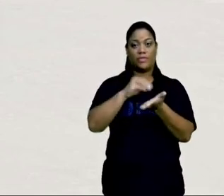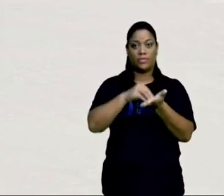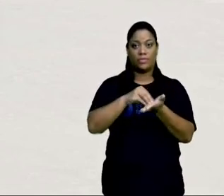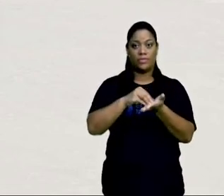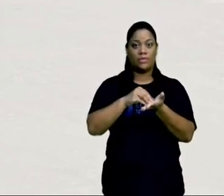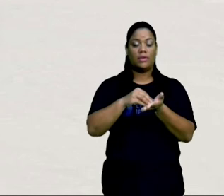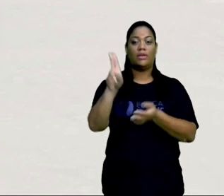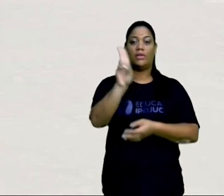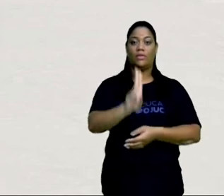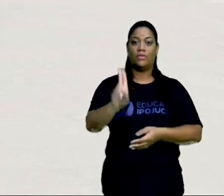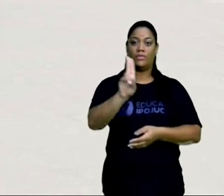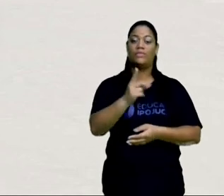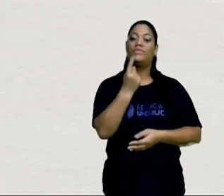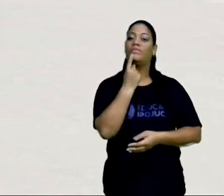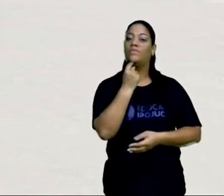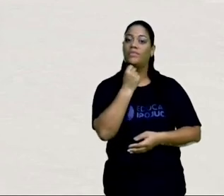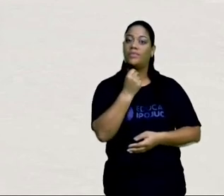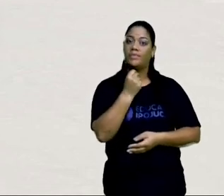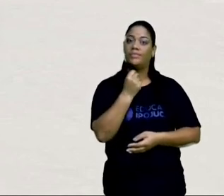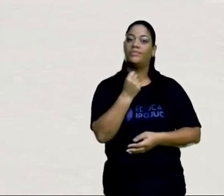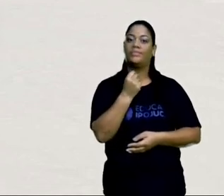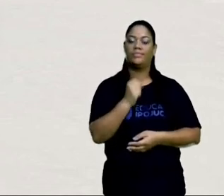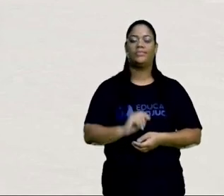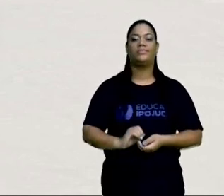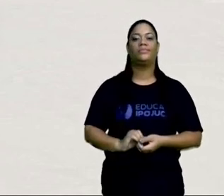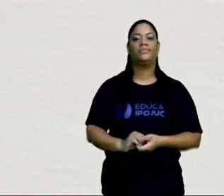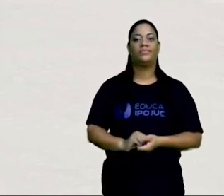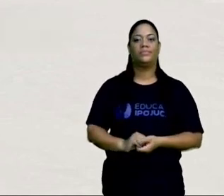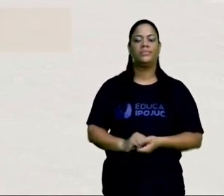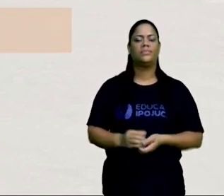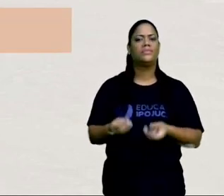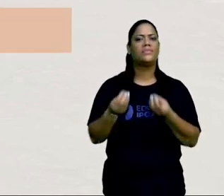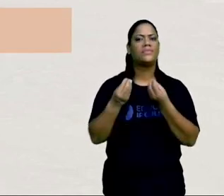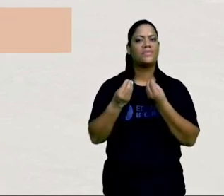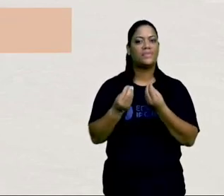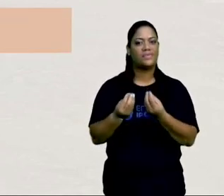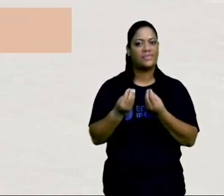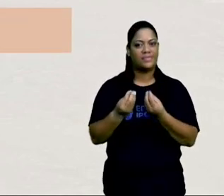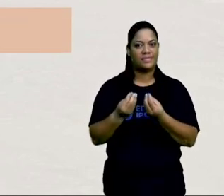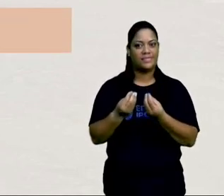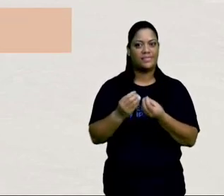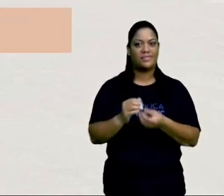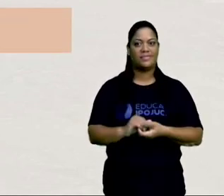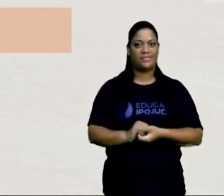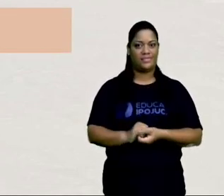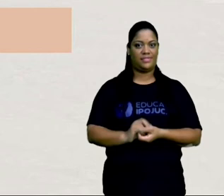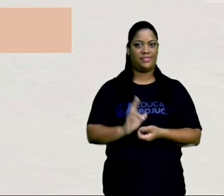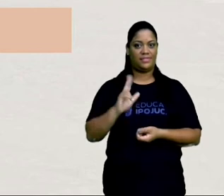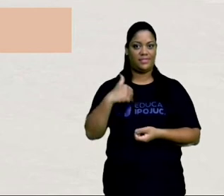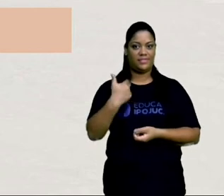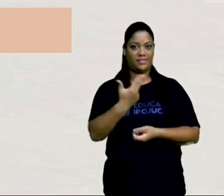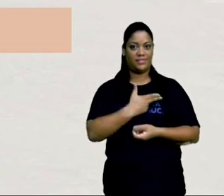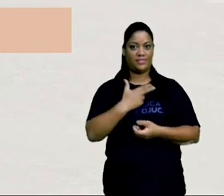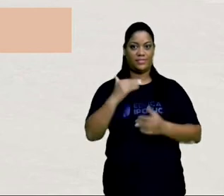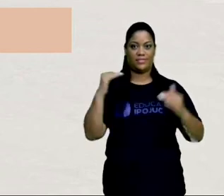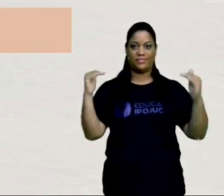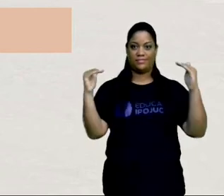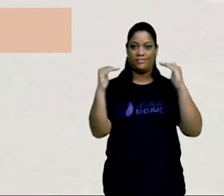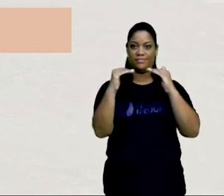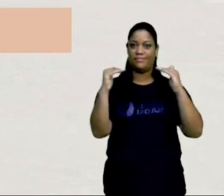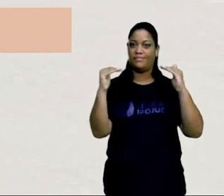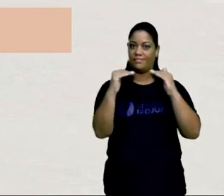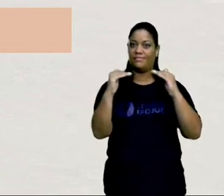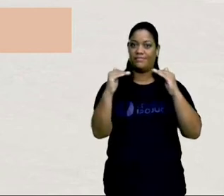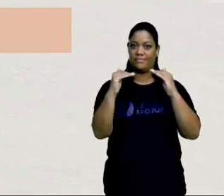Vermelho. Tá certo? Com isso, como é que fica a nossa equivalência aqui? Um